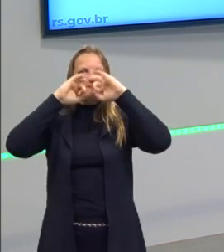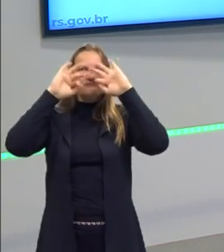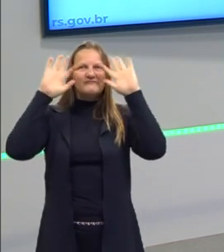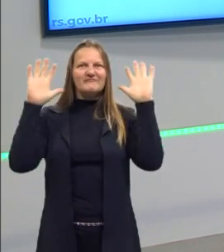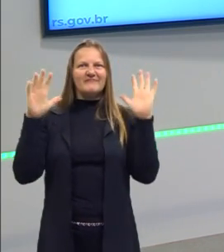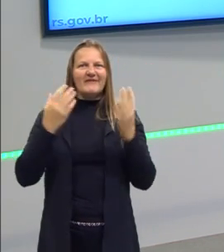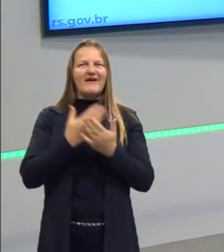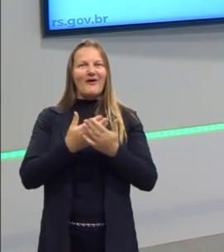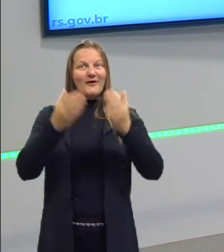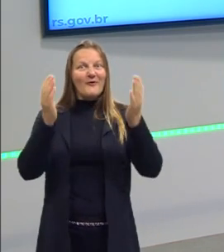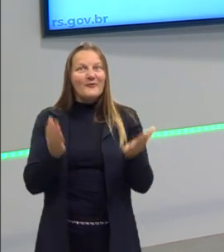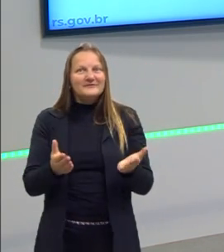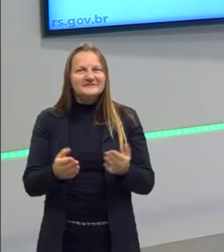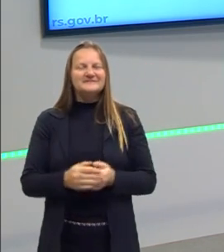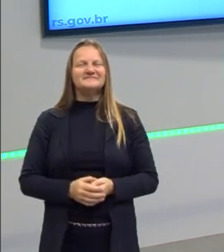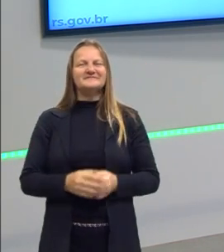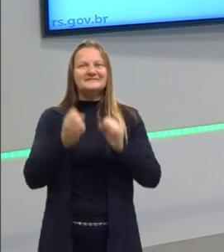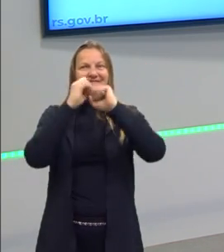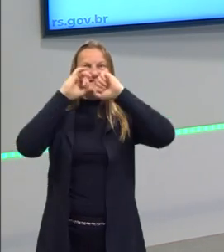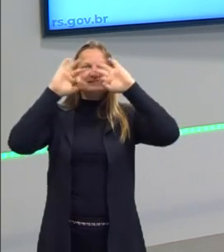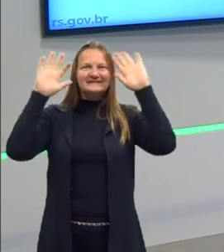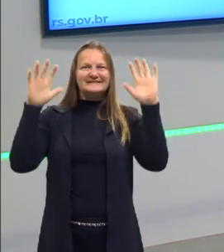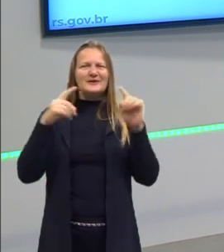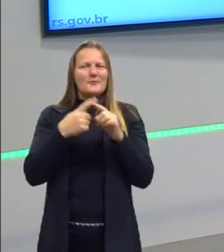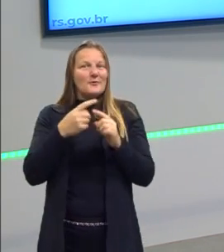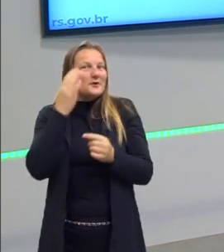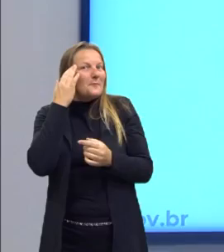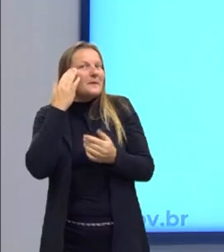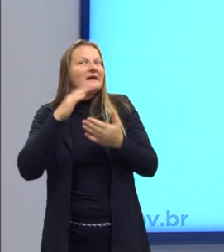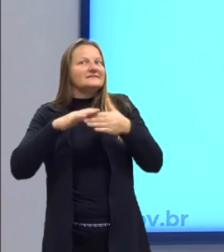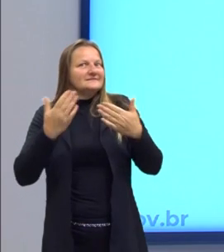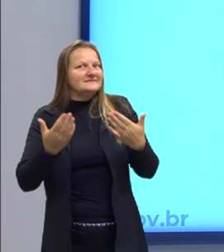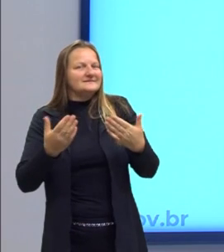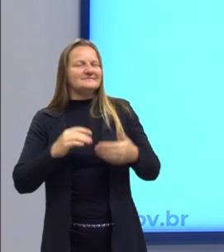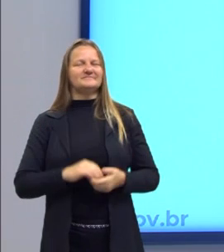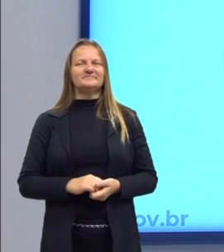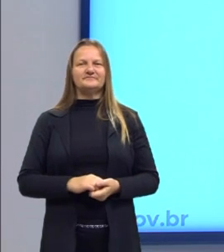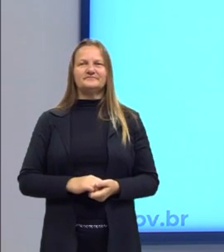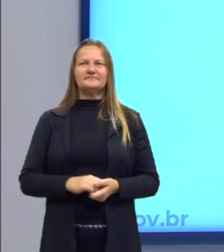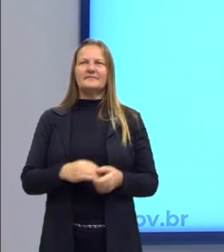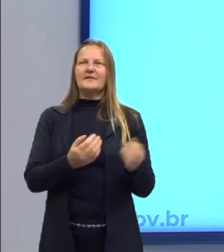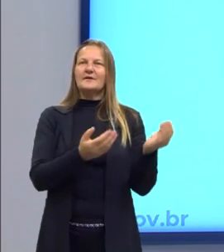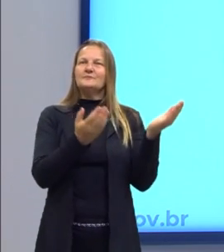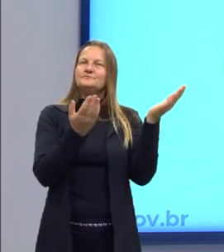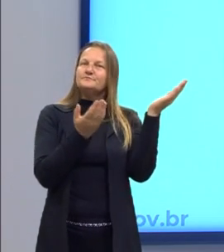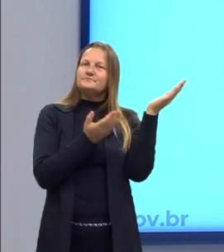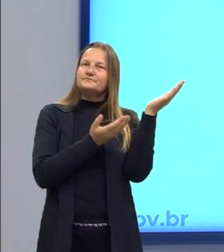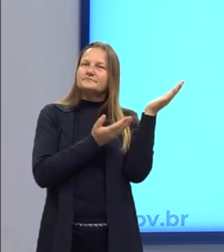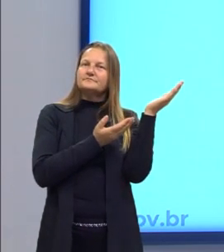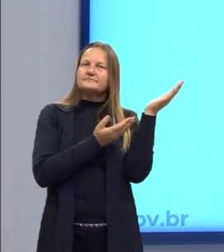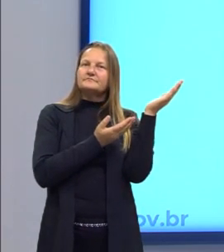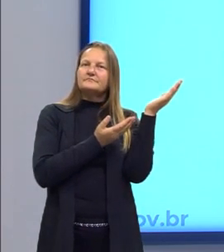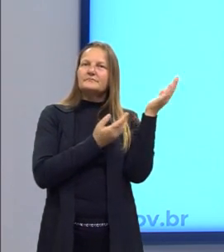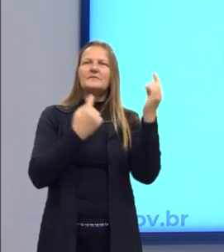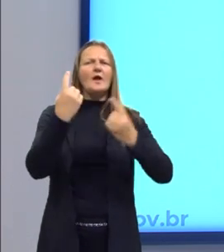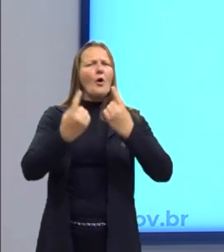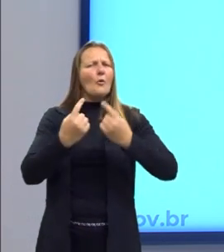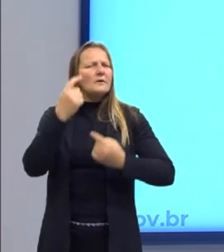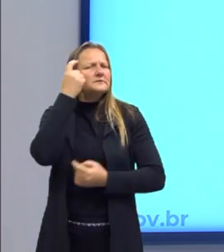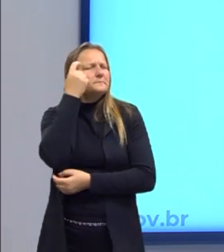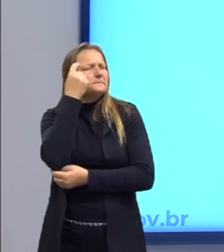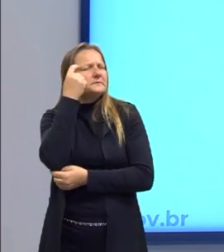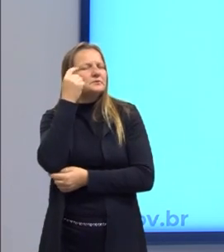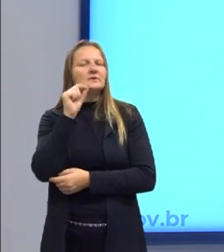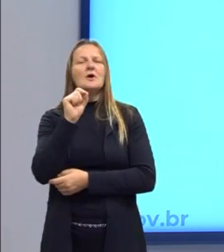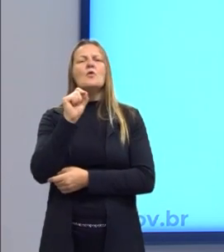vamos entender, vamos sair daqui sabendo metafísica. Então, olha aí, algumas indagações, né? Do que é metafísica,